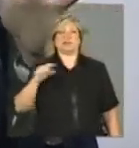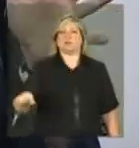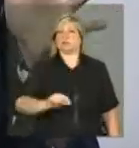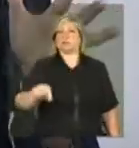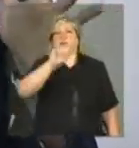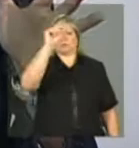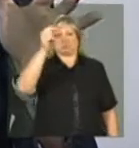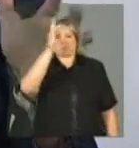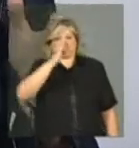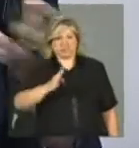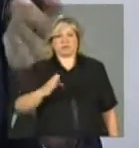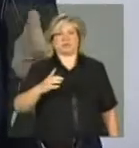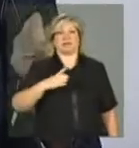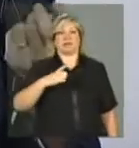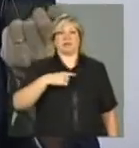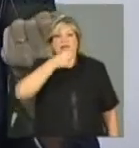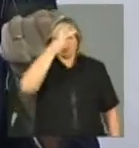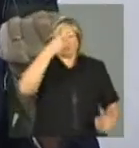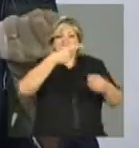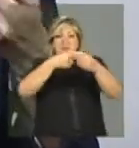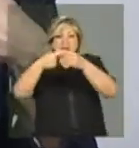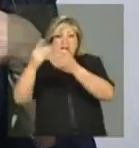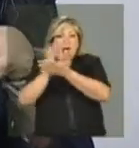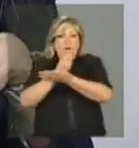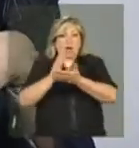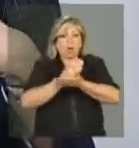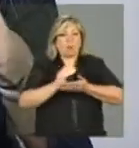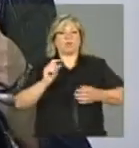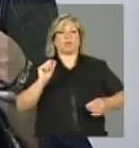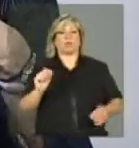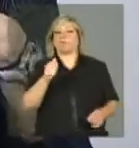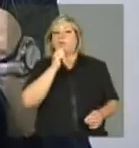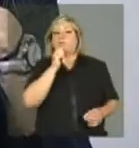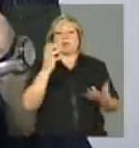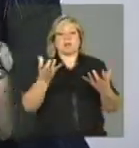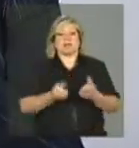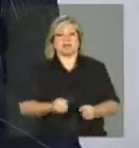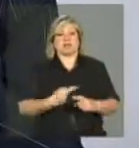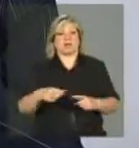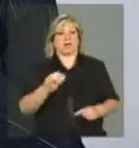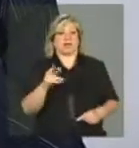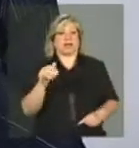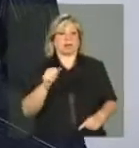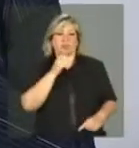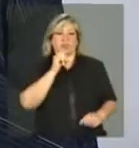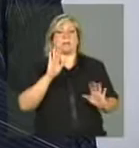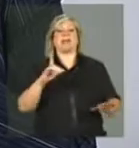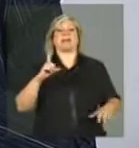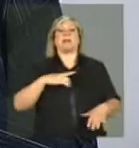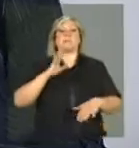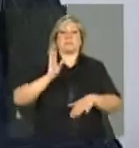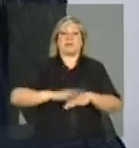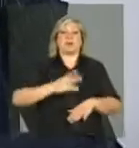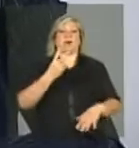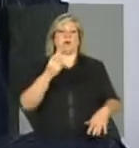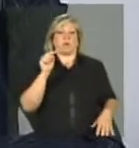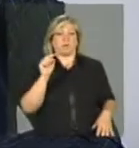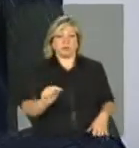municípios é que não optaram por ter um CRAS ainda. E temos mais de 2 mil centros